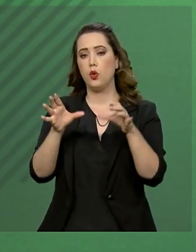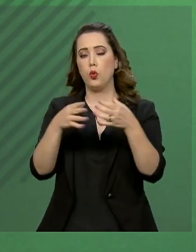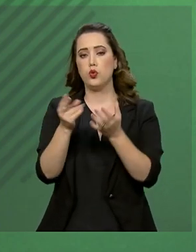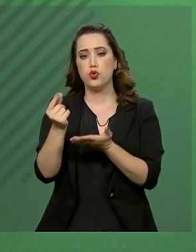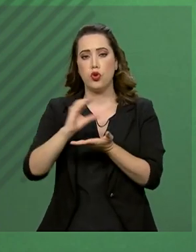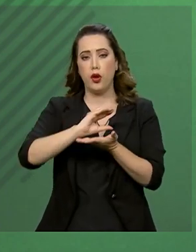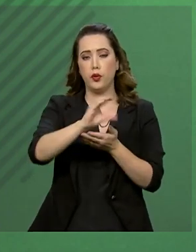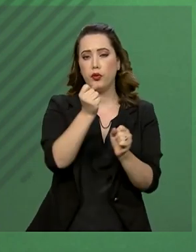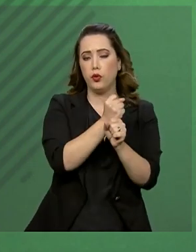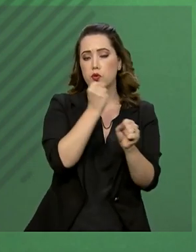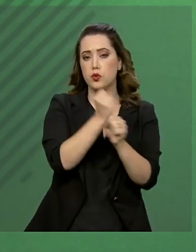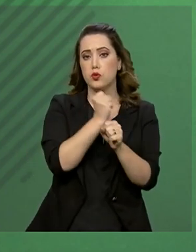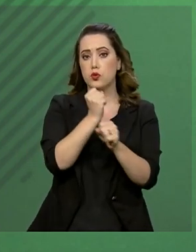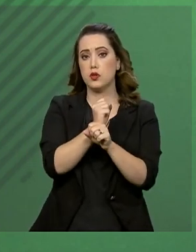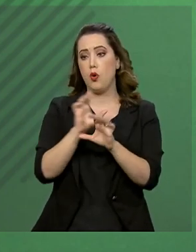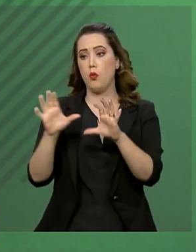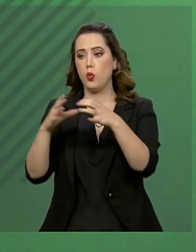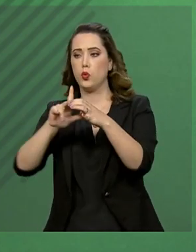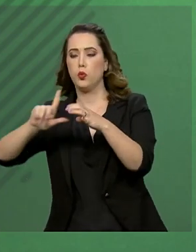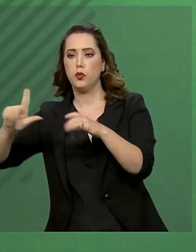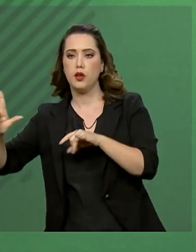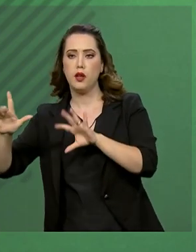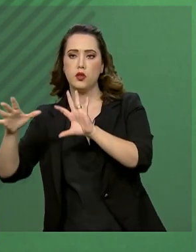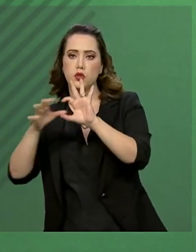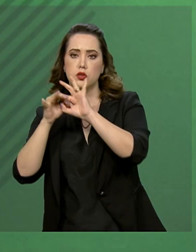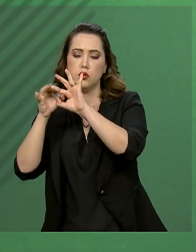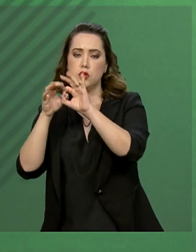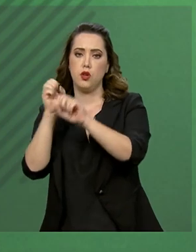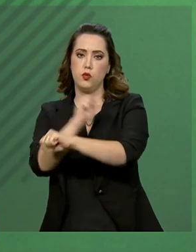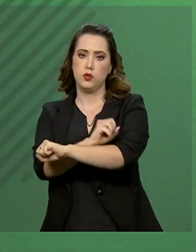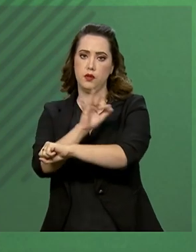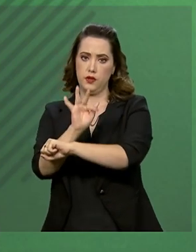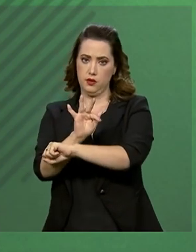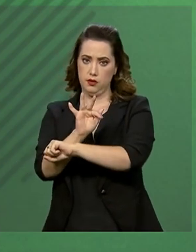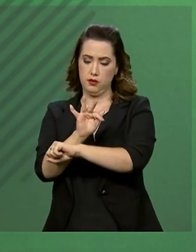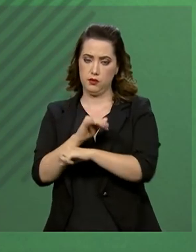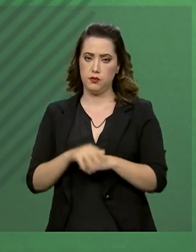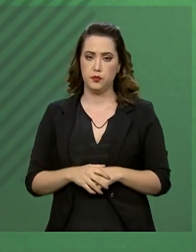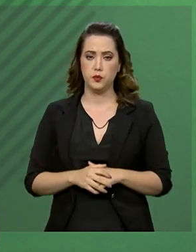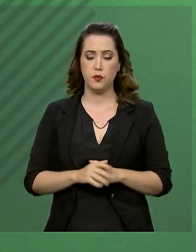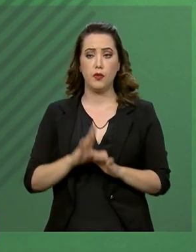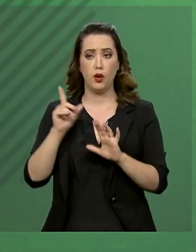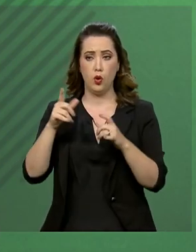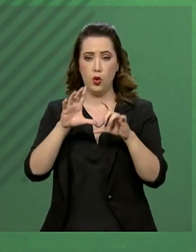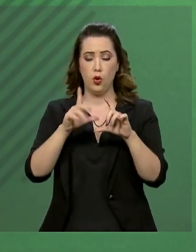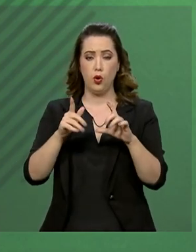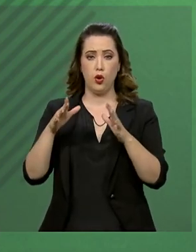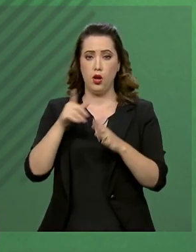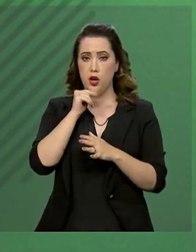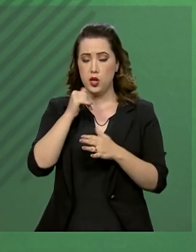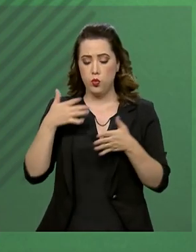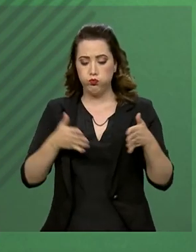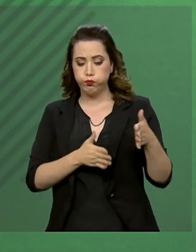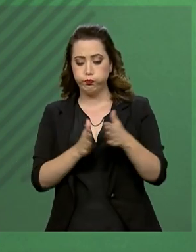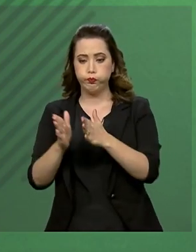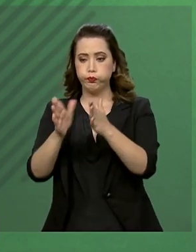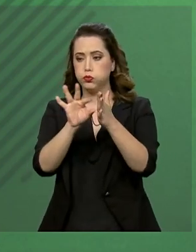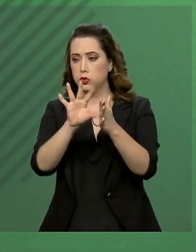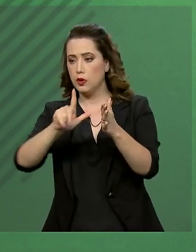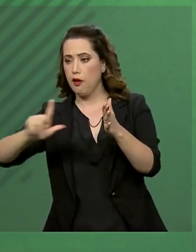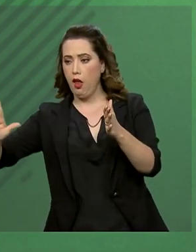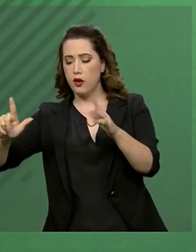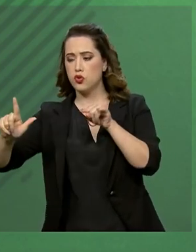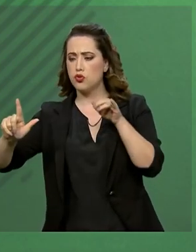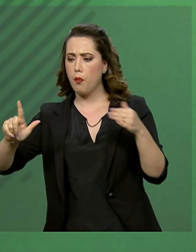leste do projeto de integração do São Francisco, trecho que tem assegurado o